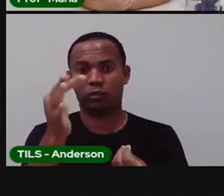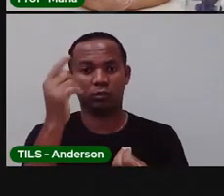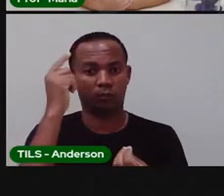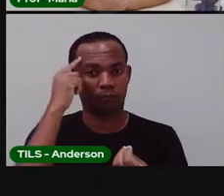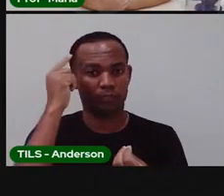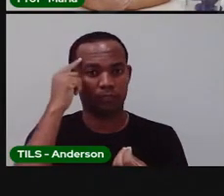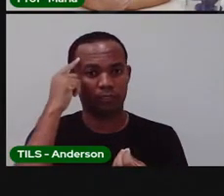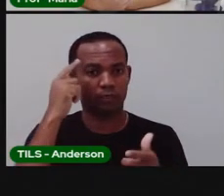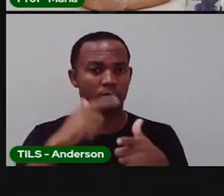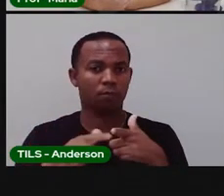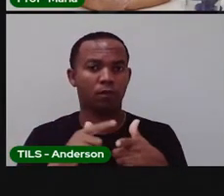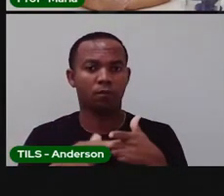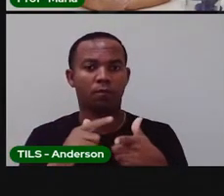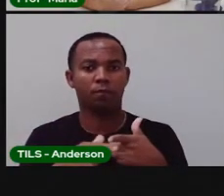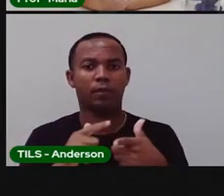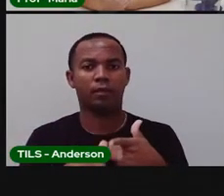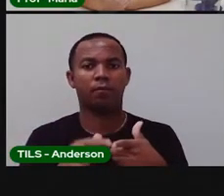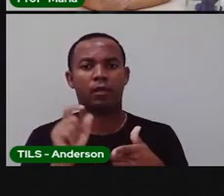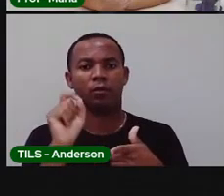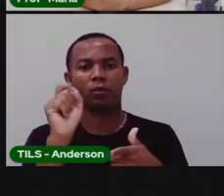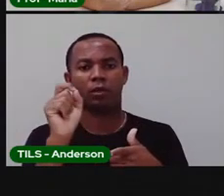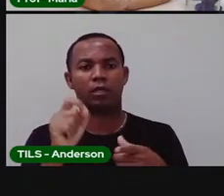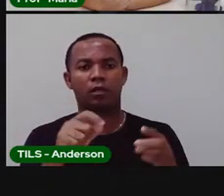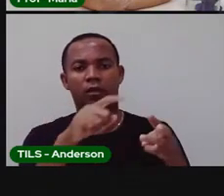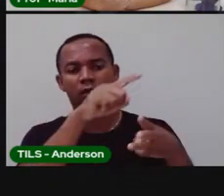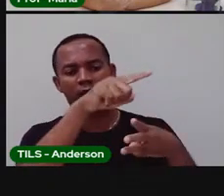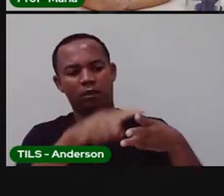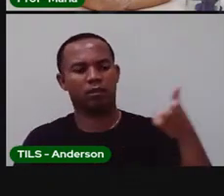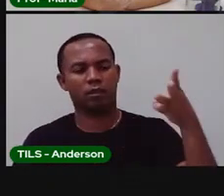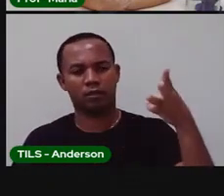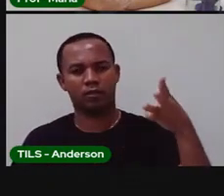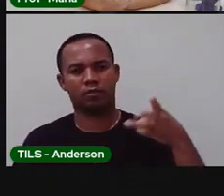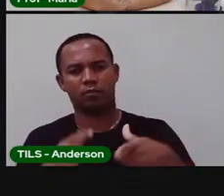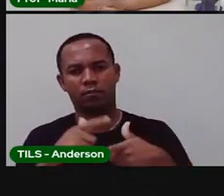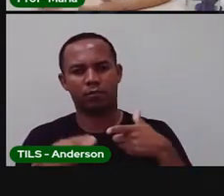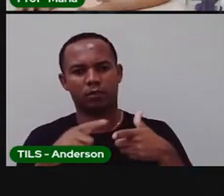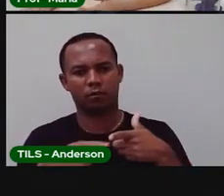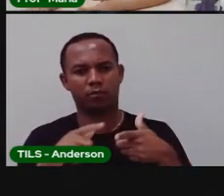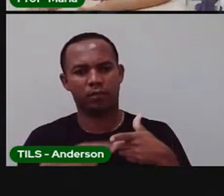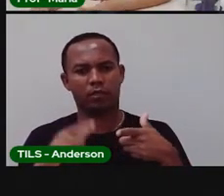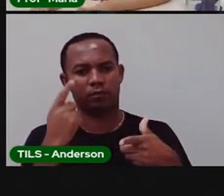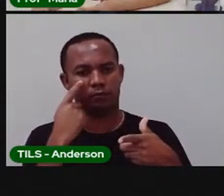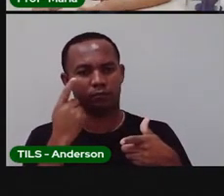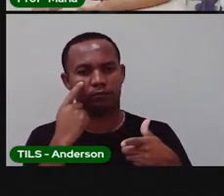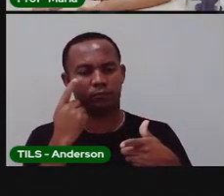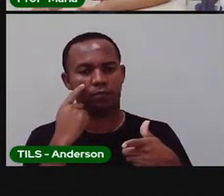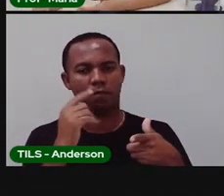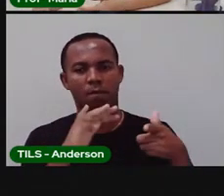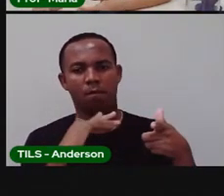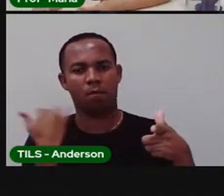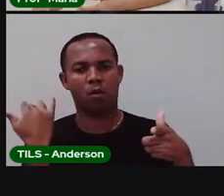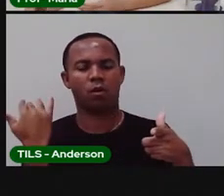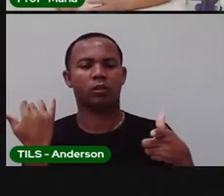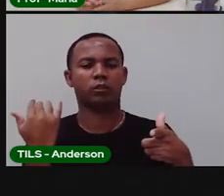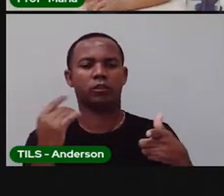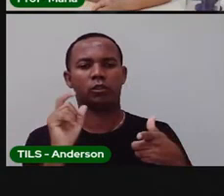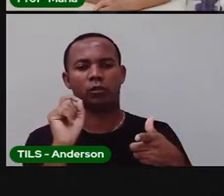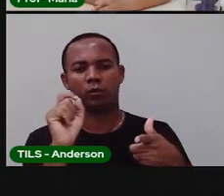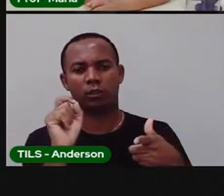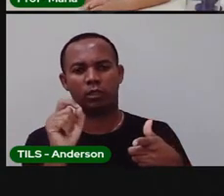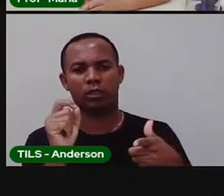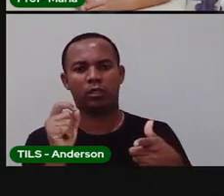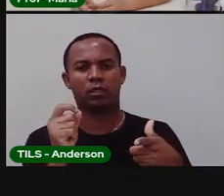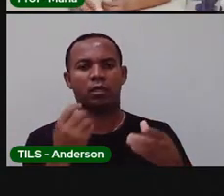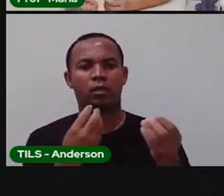sobre esse problema, poderíamos elencar três principais problemas, né? A morte da flora, a Pró vai explicar agora,